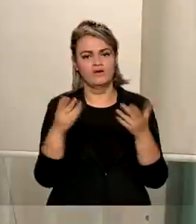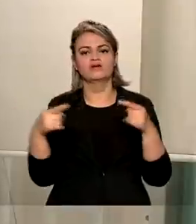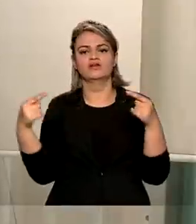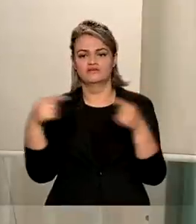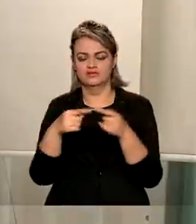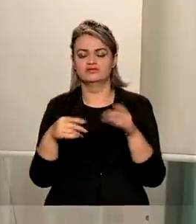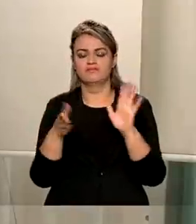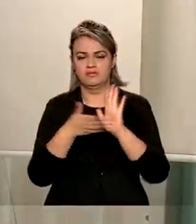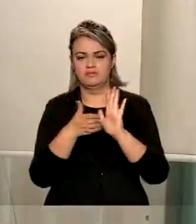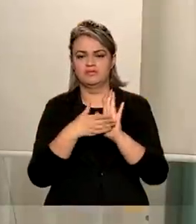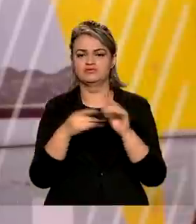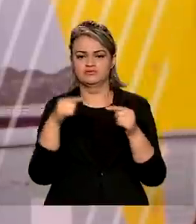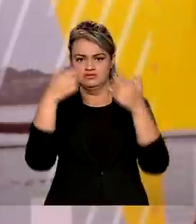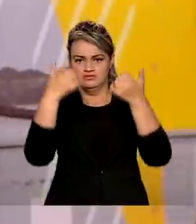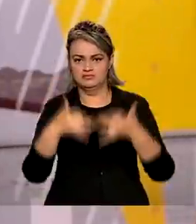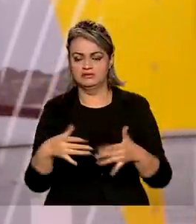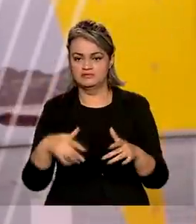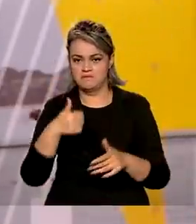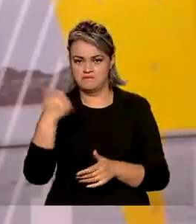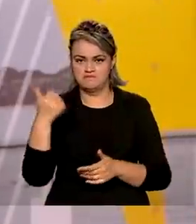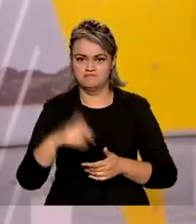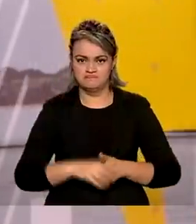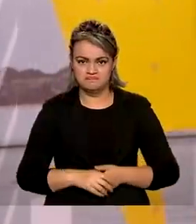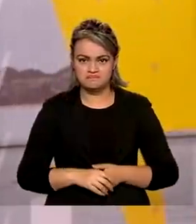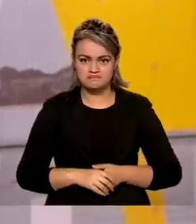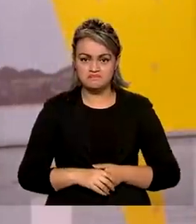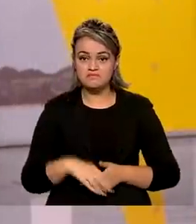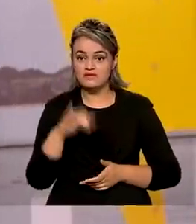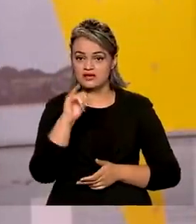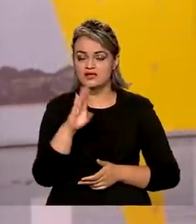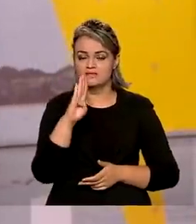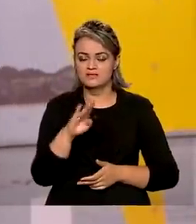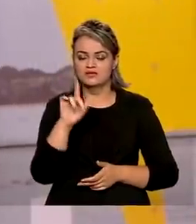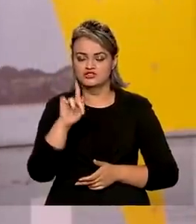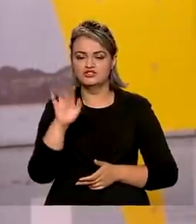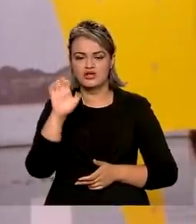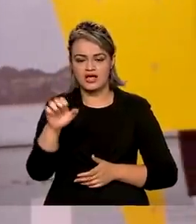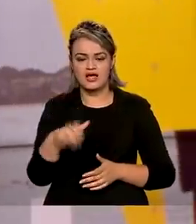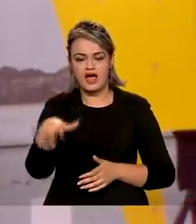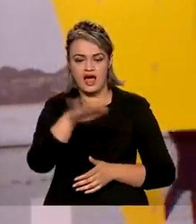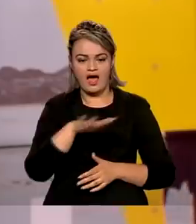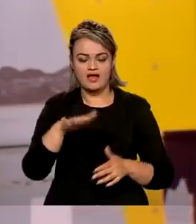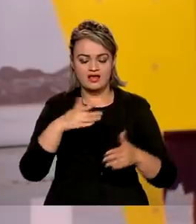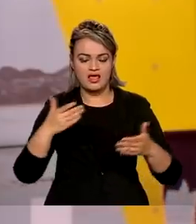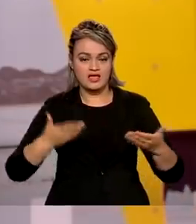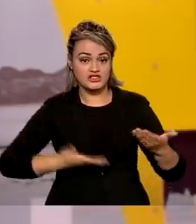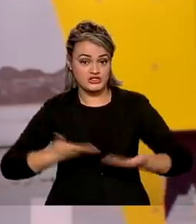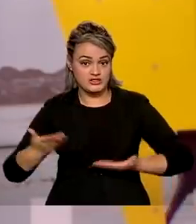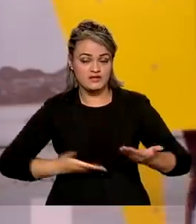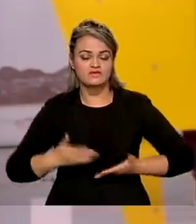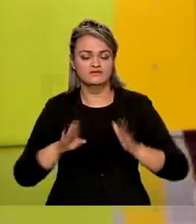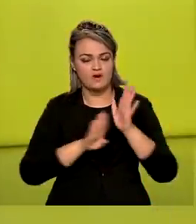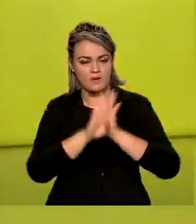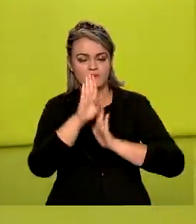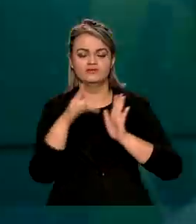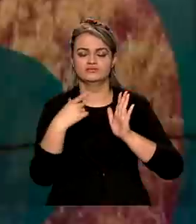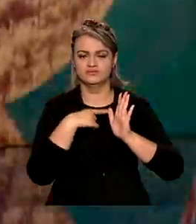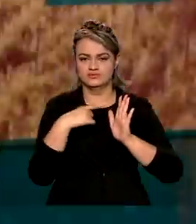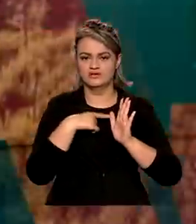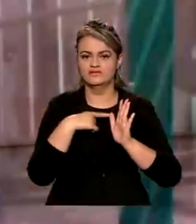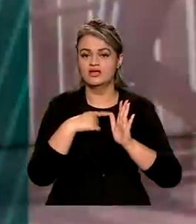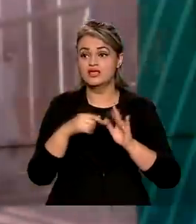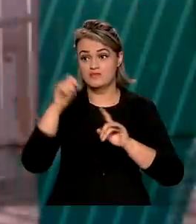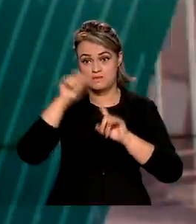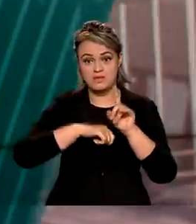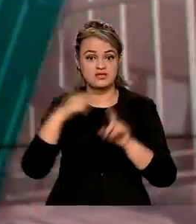com essa proposta do governo. De acordo com o IBGE, o setor de serviços cresceu pelo segundo mês consecutivo e em